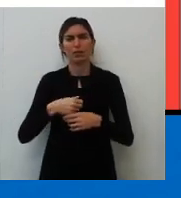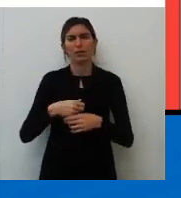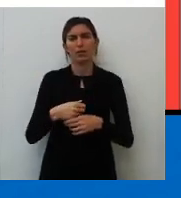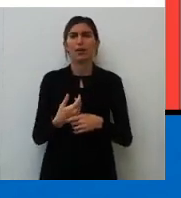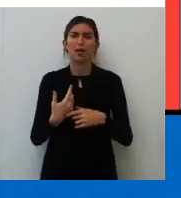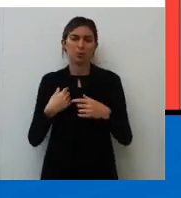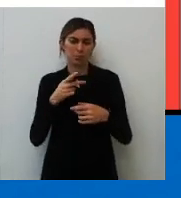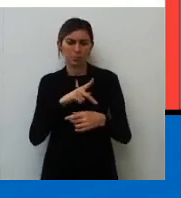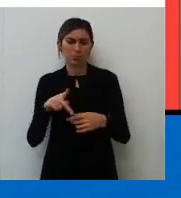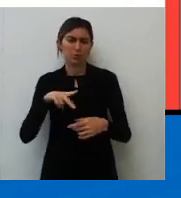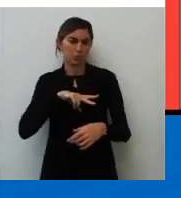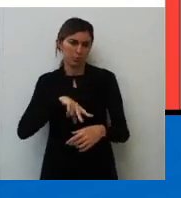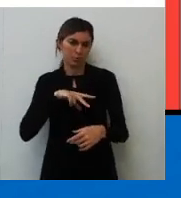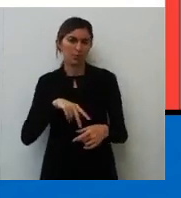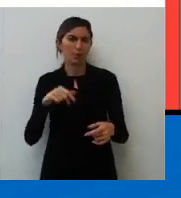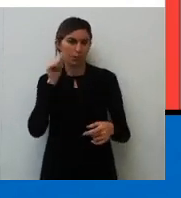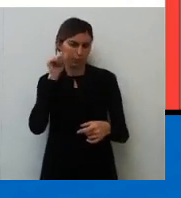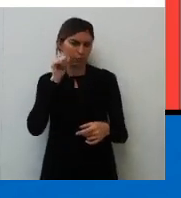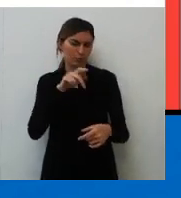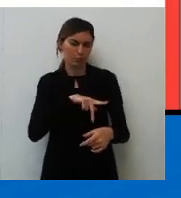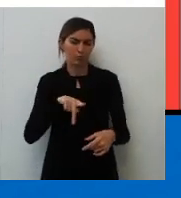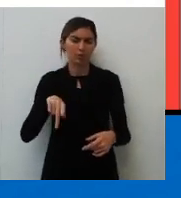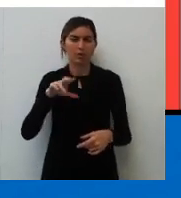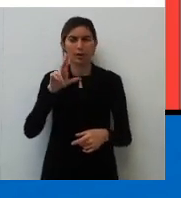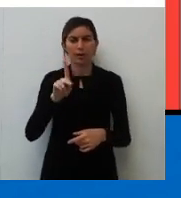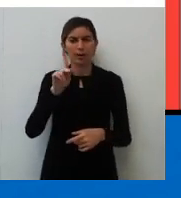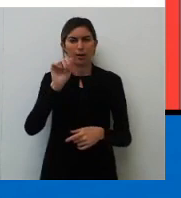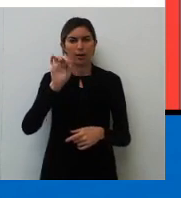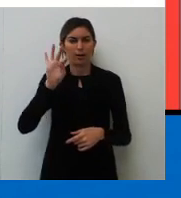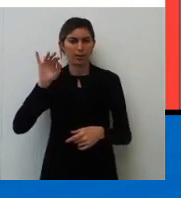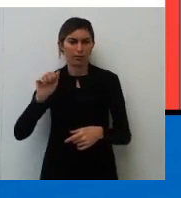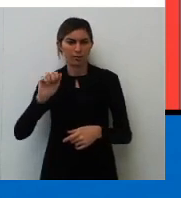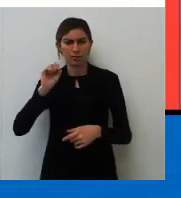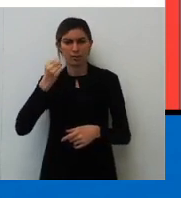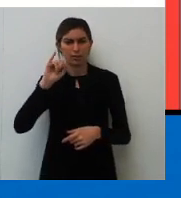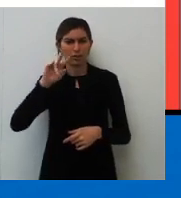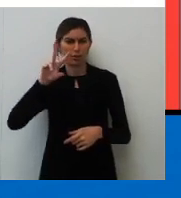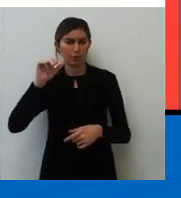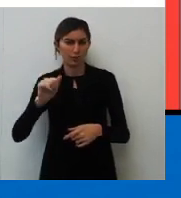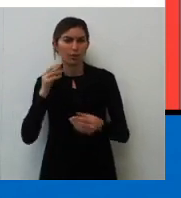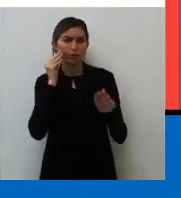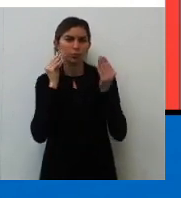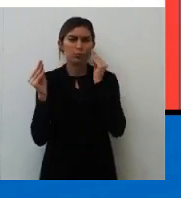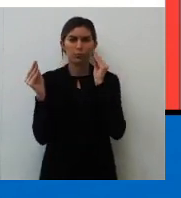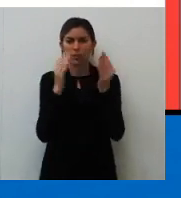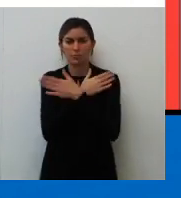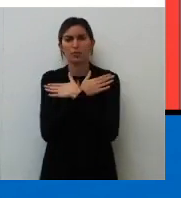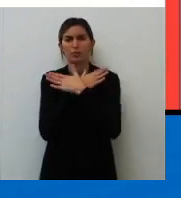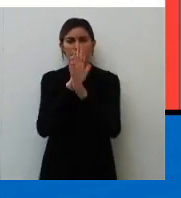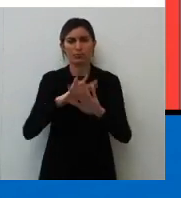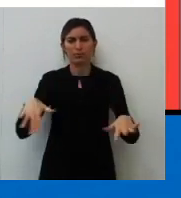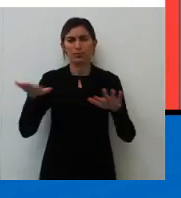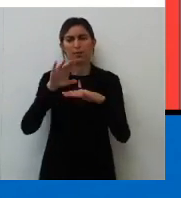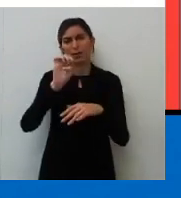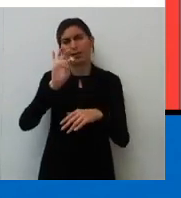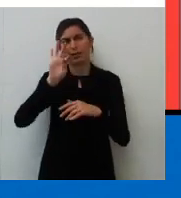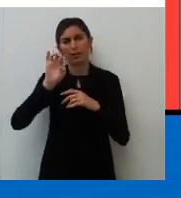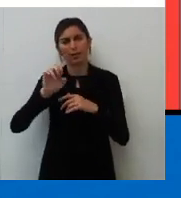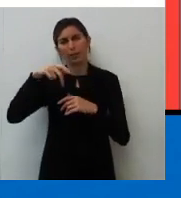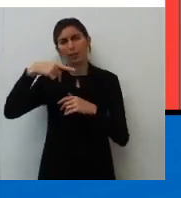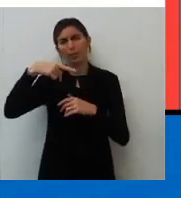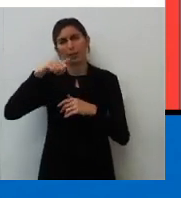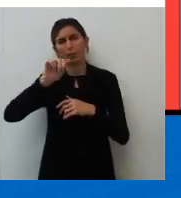Soares. E o professor de português. A professora de português, Cátia Silva. Então, um beijo pra Vanessa. Um abraço pra todo mundo lá da ETE. Paulo Freire,